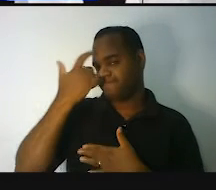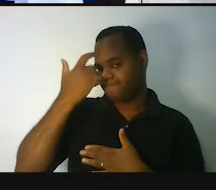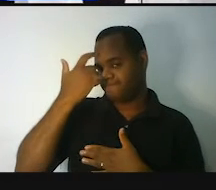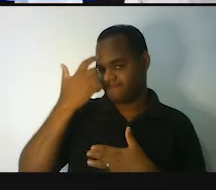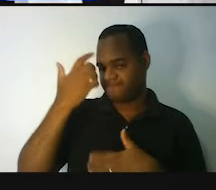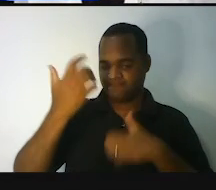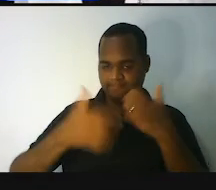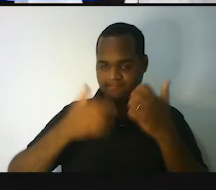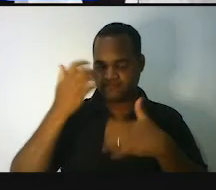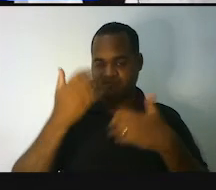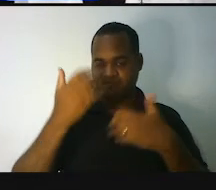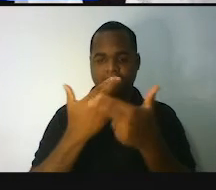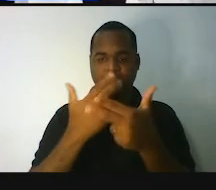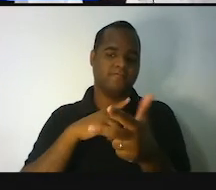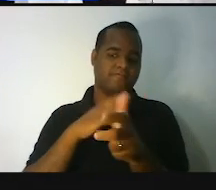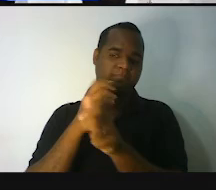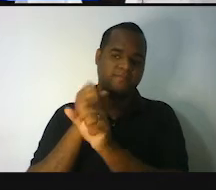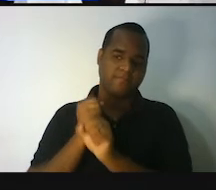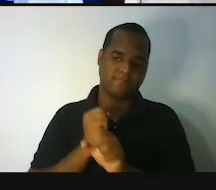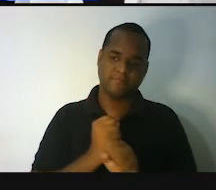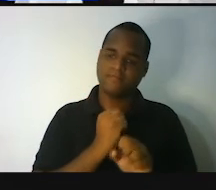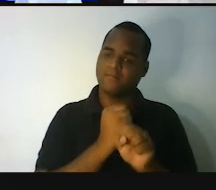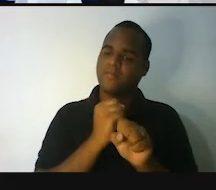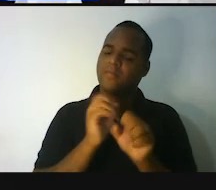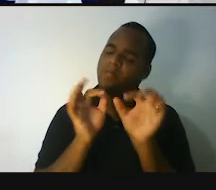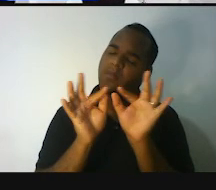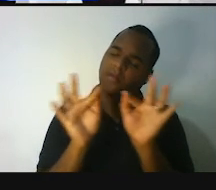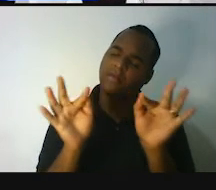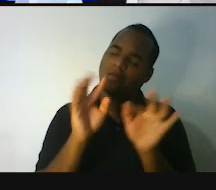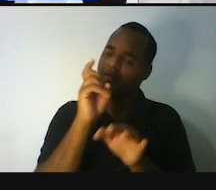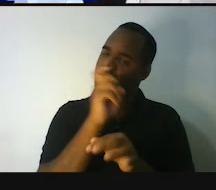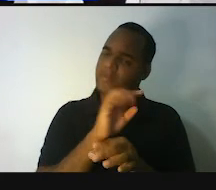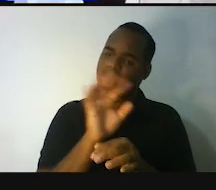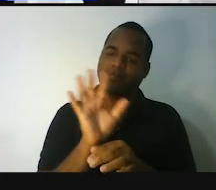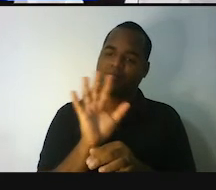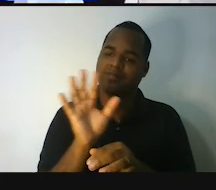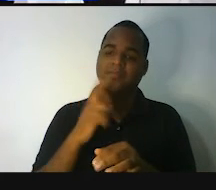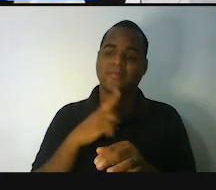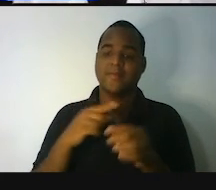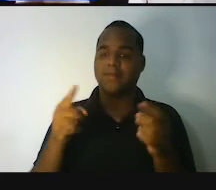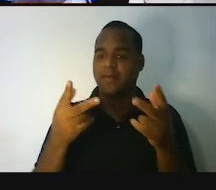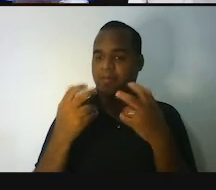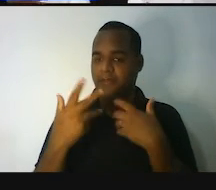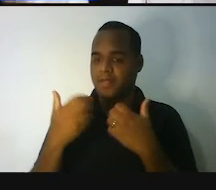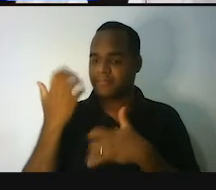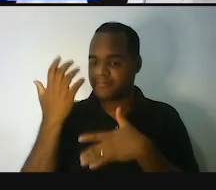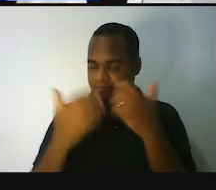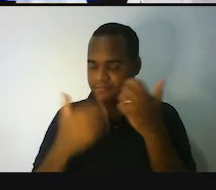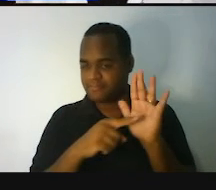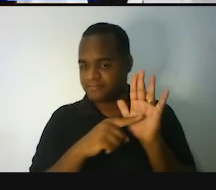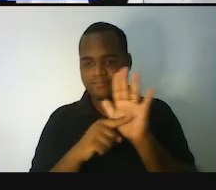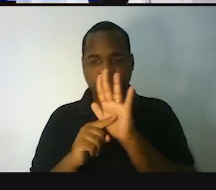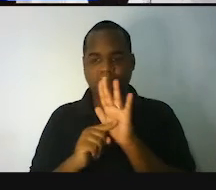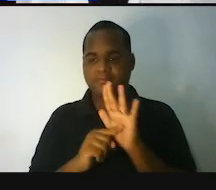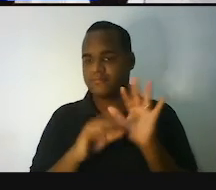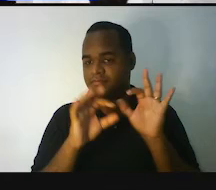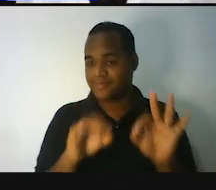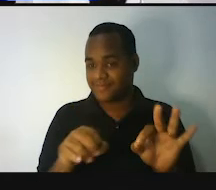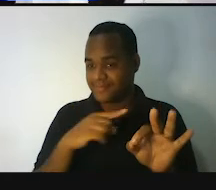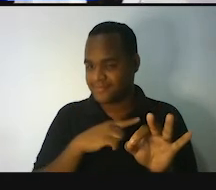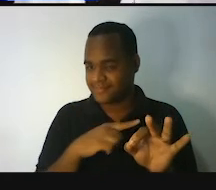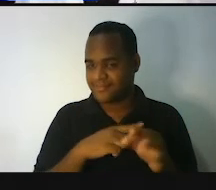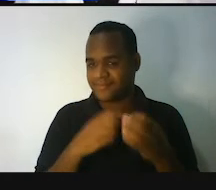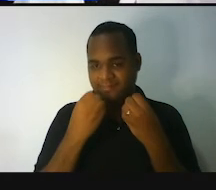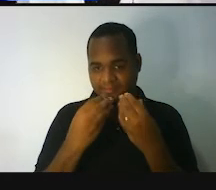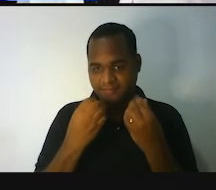através de uns cálculos muito simples para a gente pegar a visão como está aí. Pega a visão